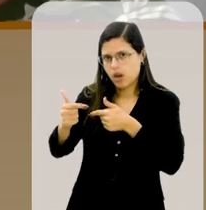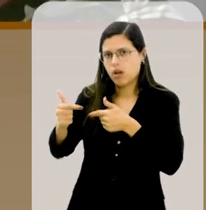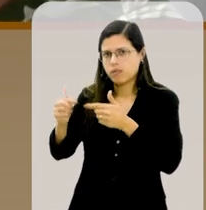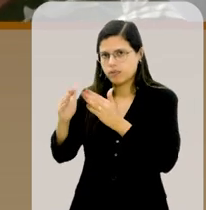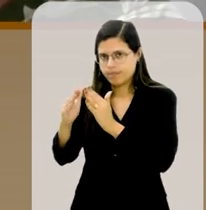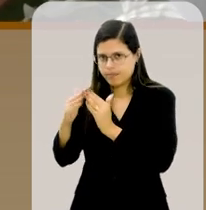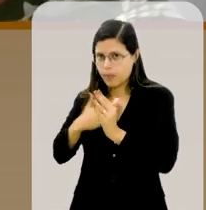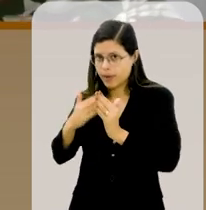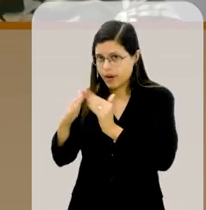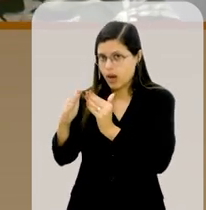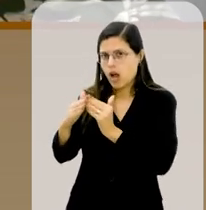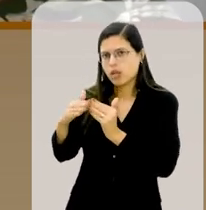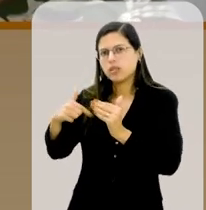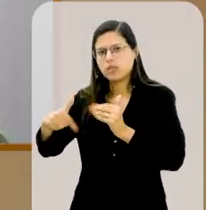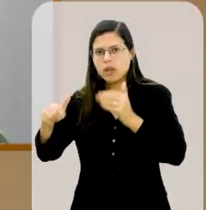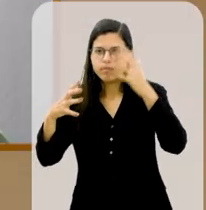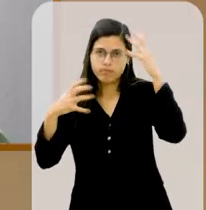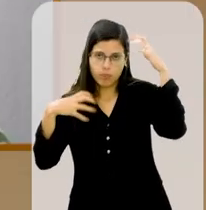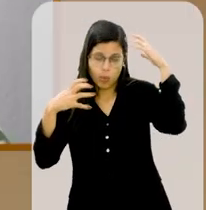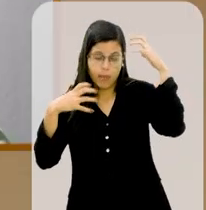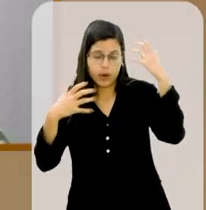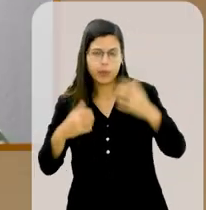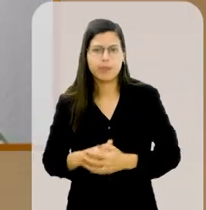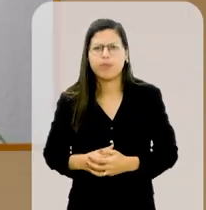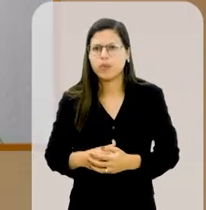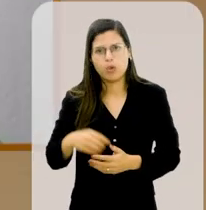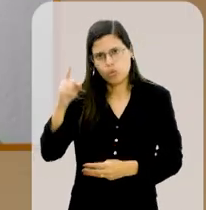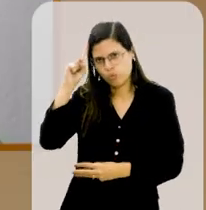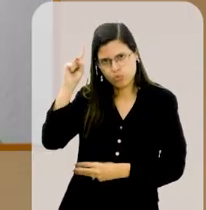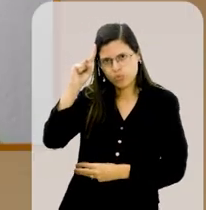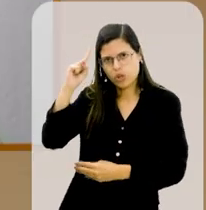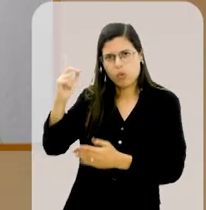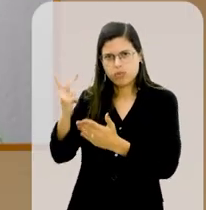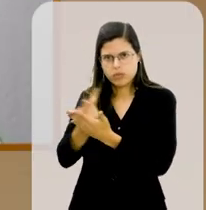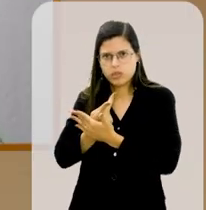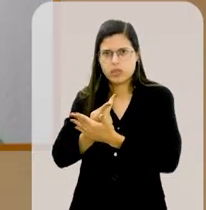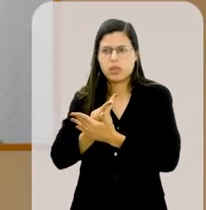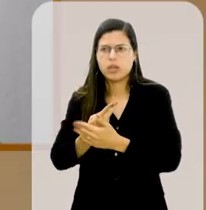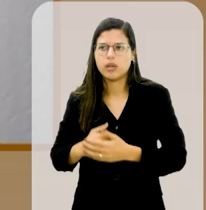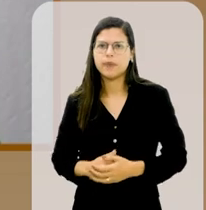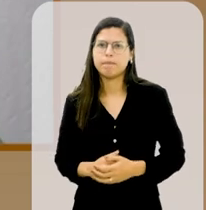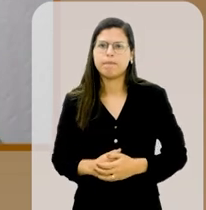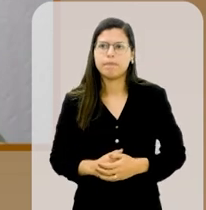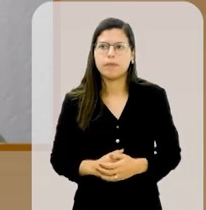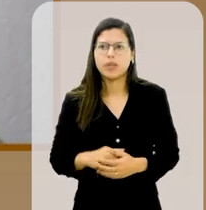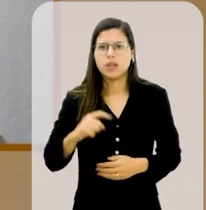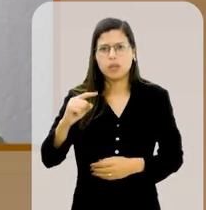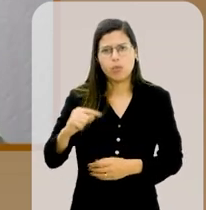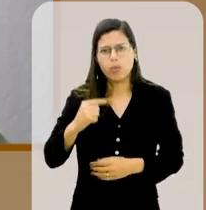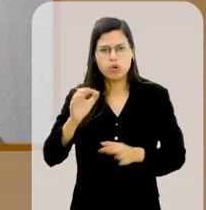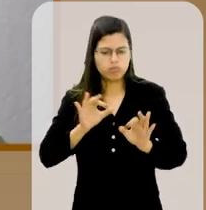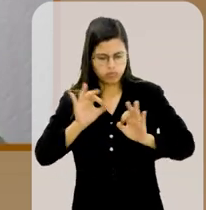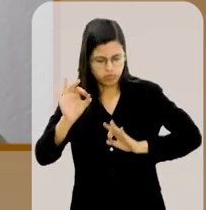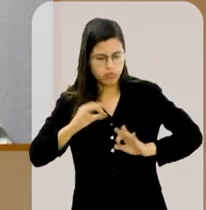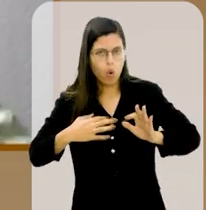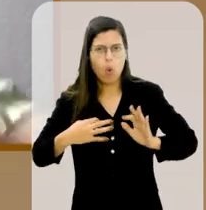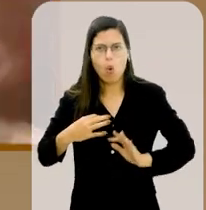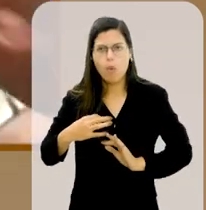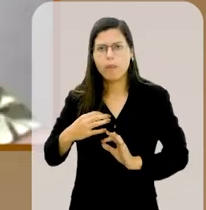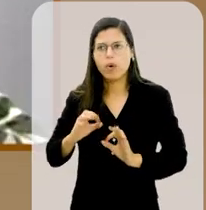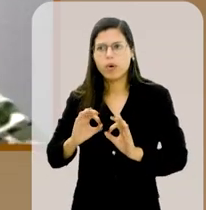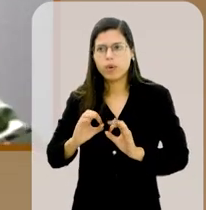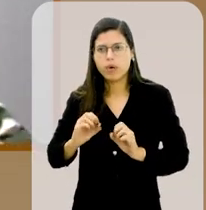levava para o banho. Diariamente era feito isso, não é? e depois que me arrumava e tudo